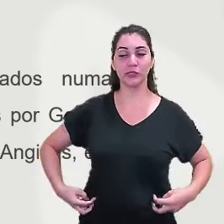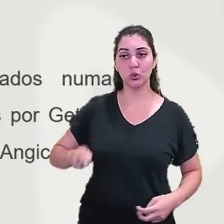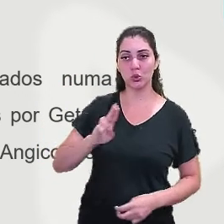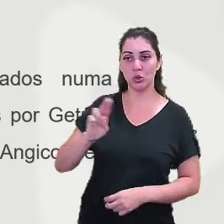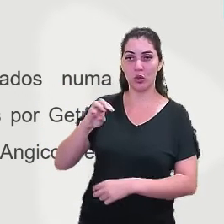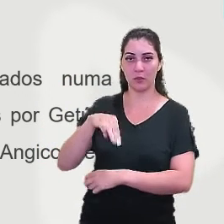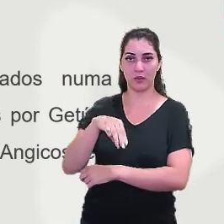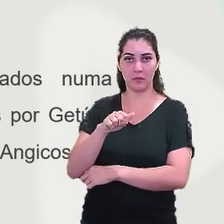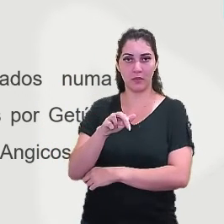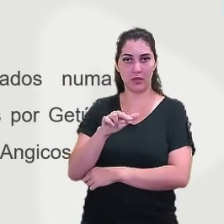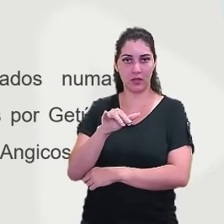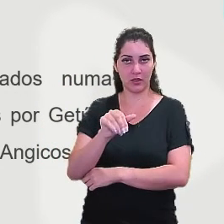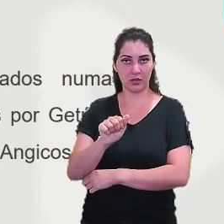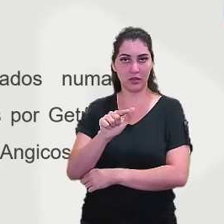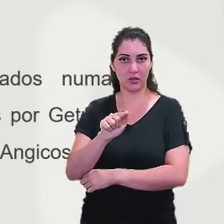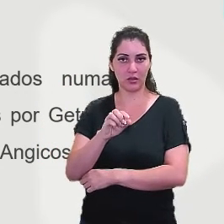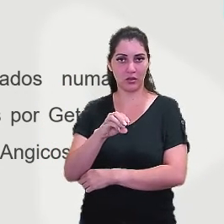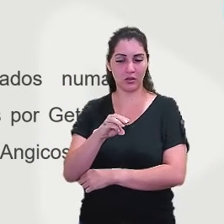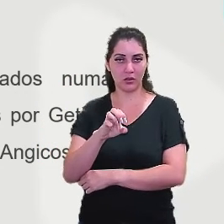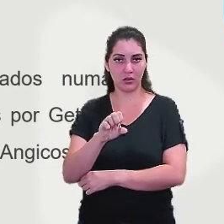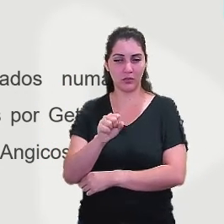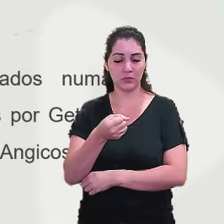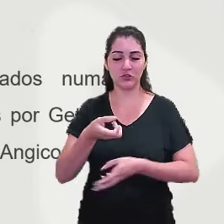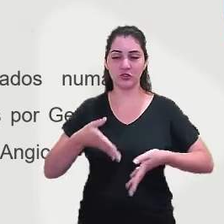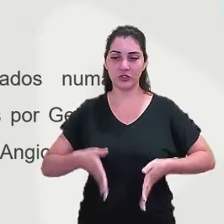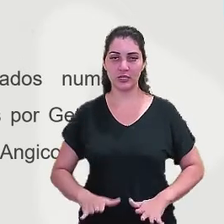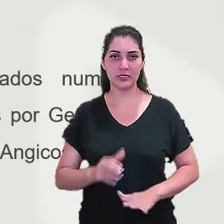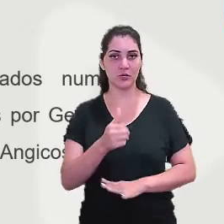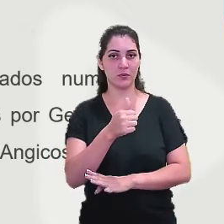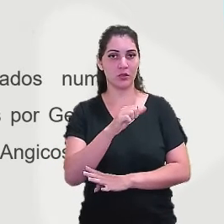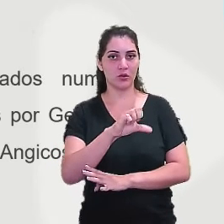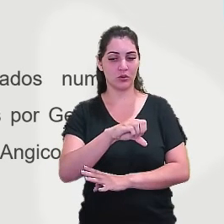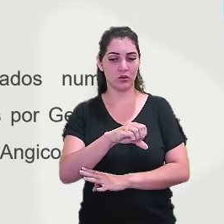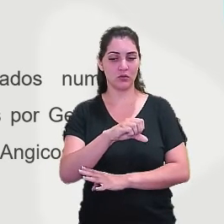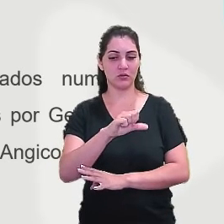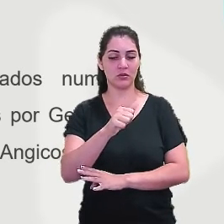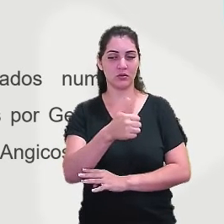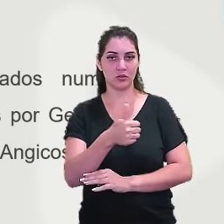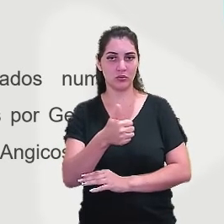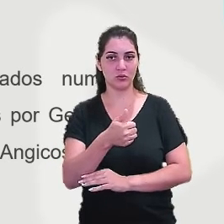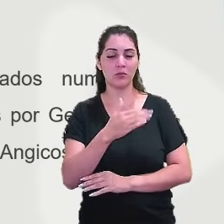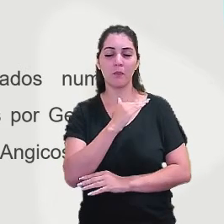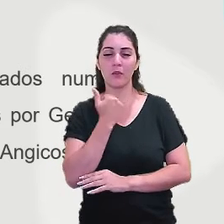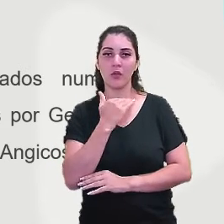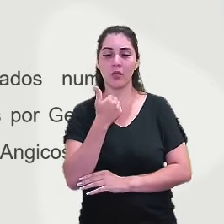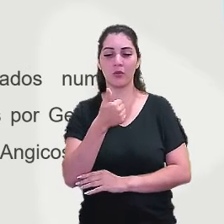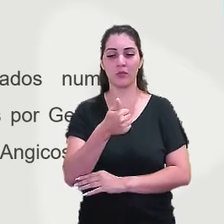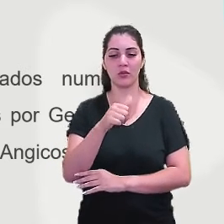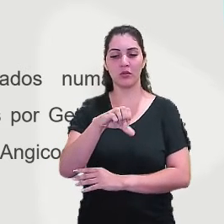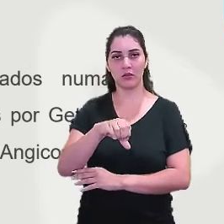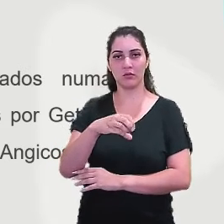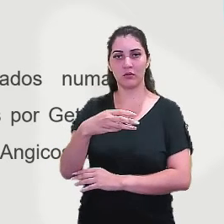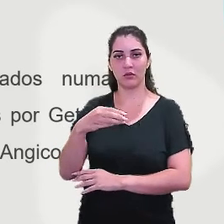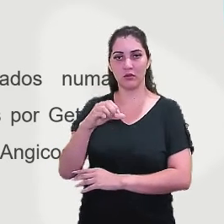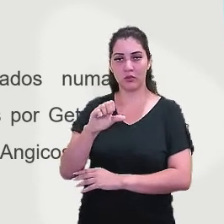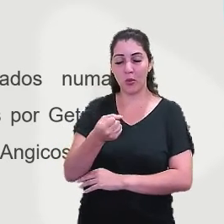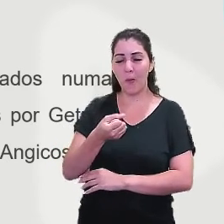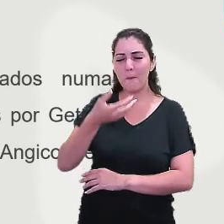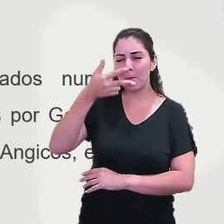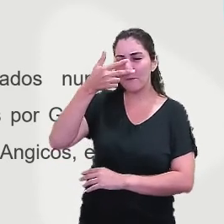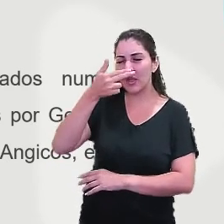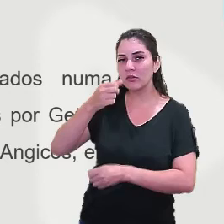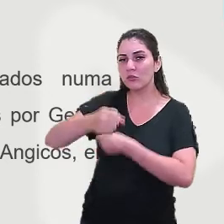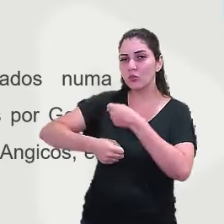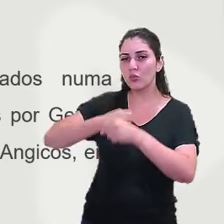Oliveira, nascida em 1911 e morreu em 1938, mesmo ano de Lampião.